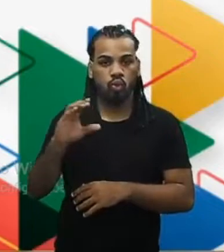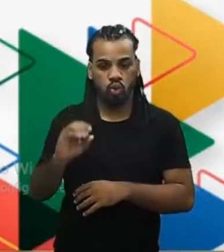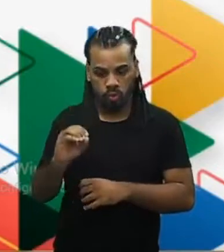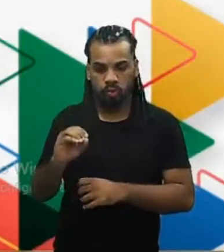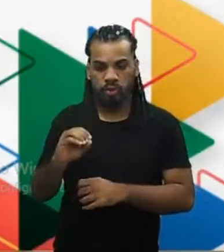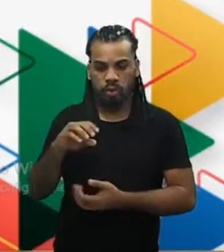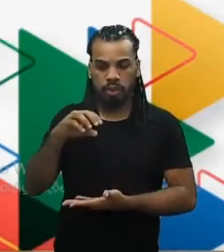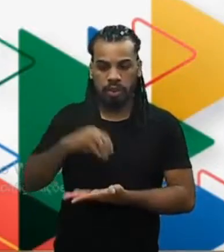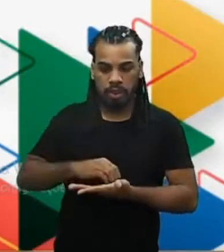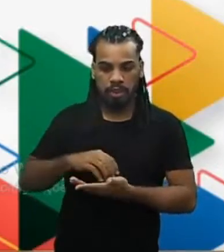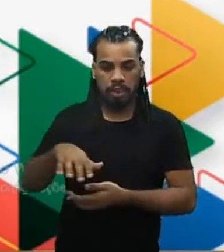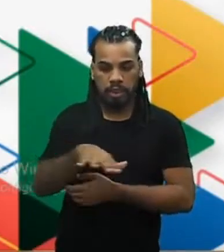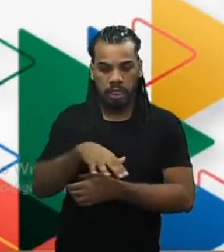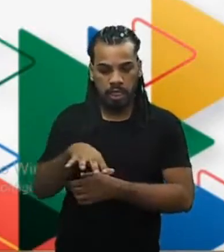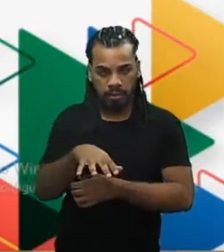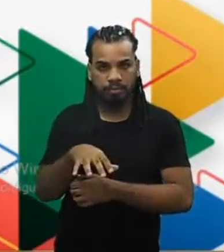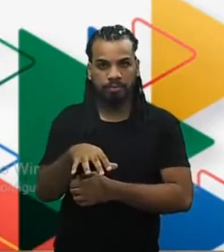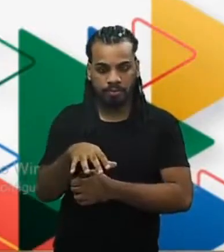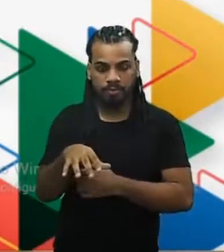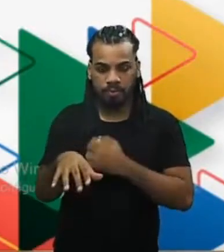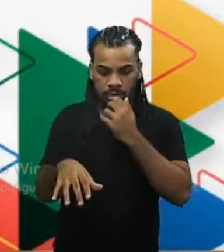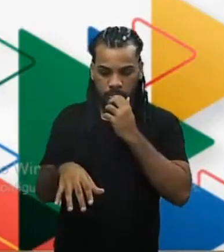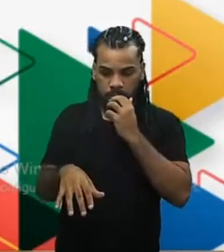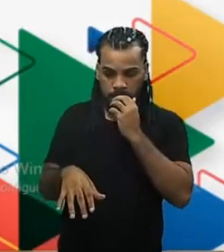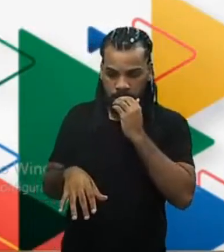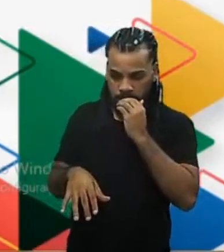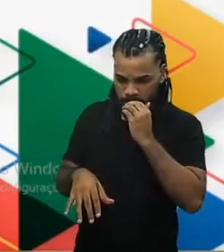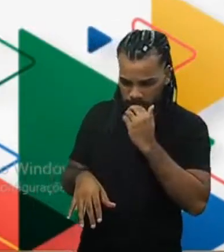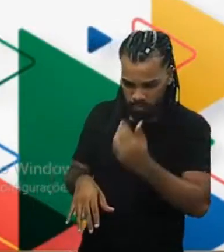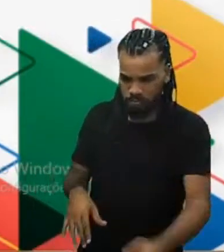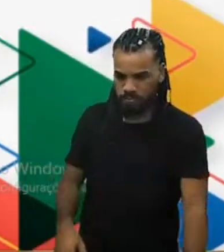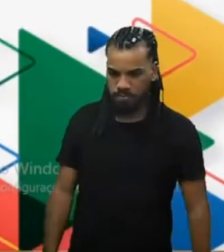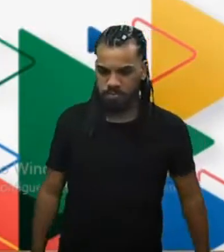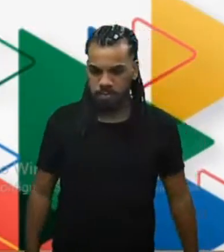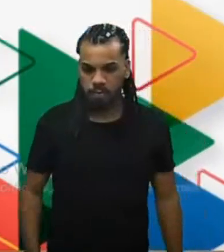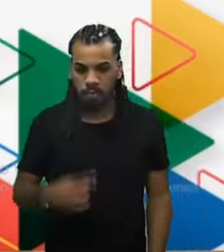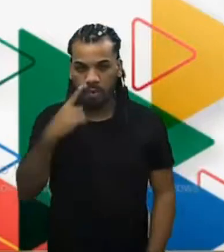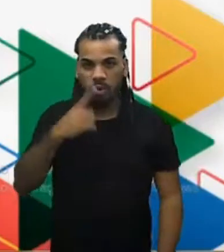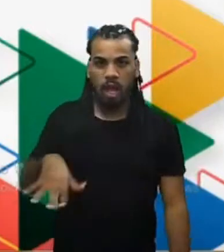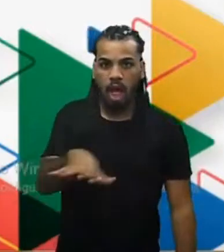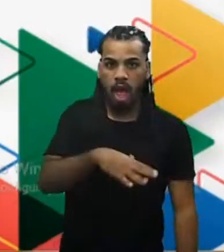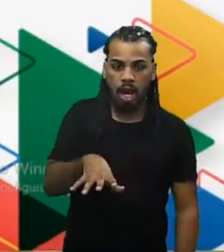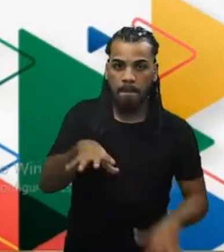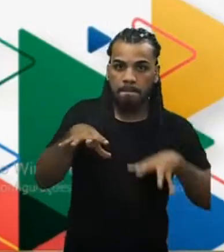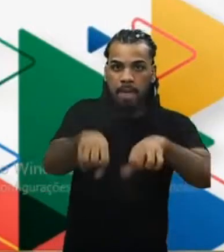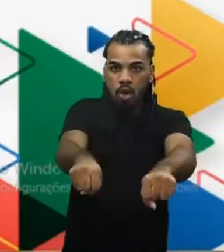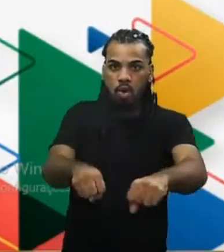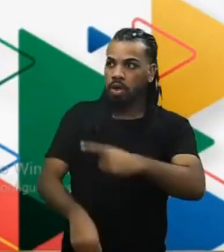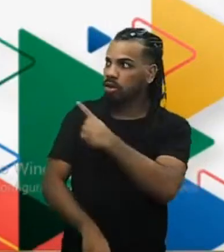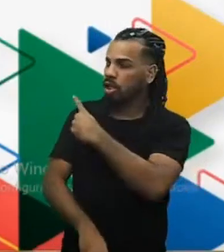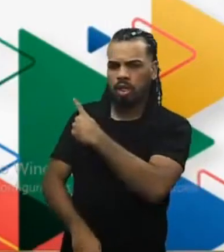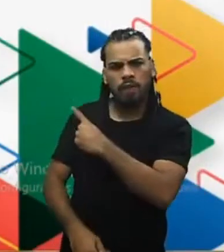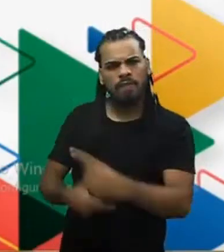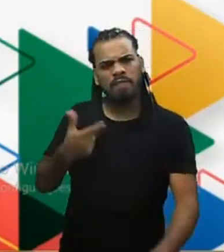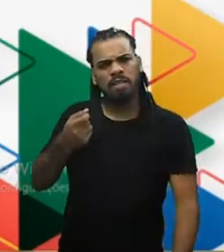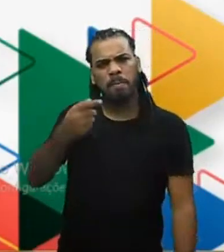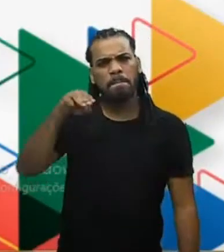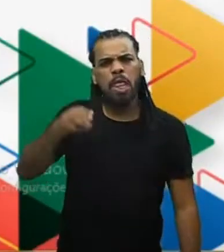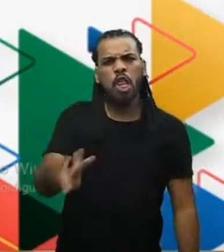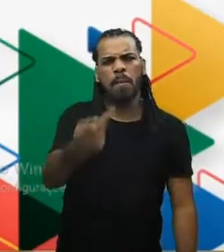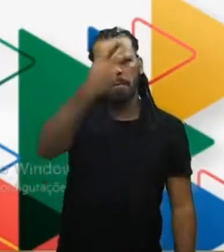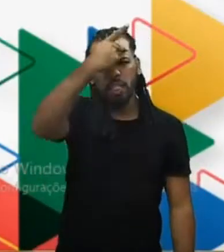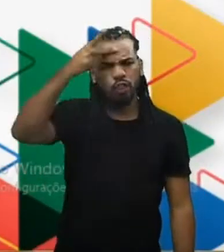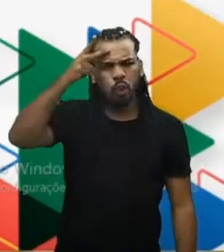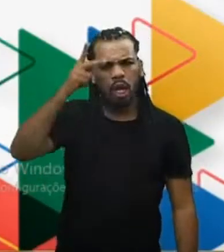área em destaque. Uma tremenda área. Se você parar para pensar direitinho, 20 milhões de habitantes